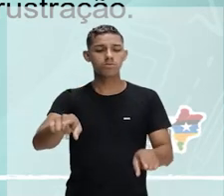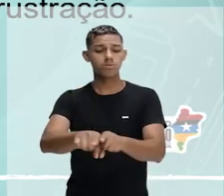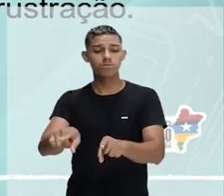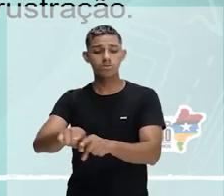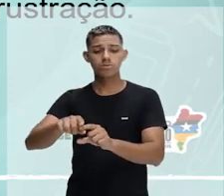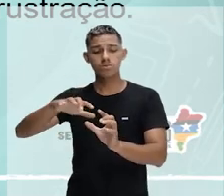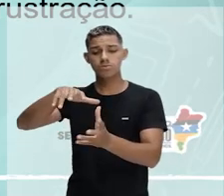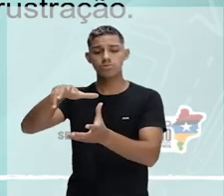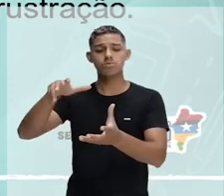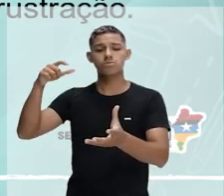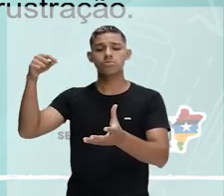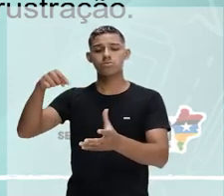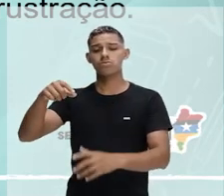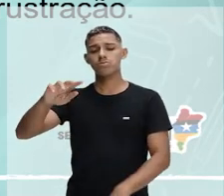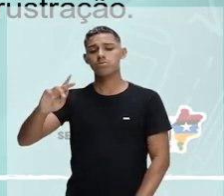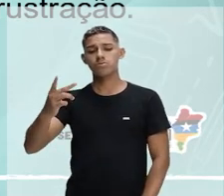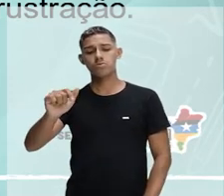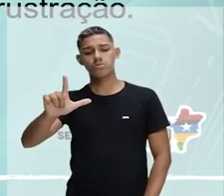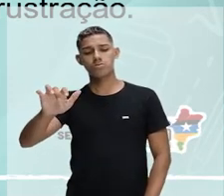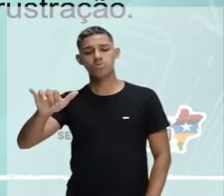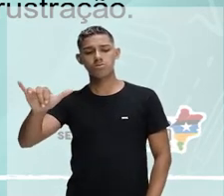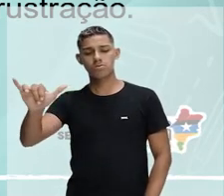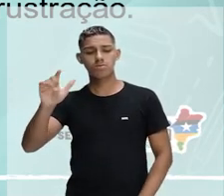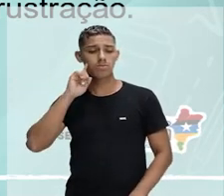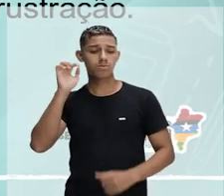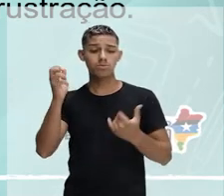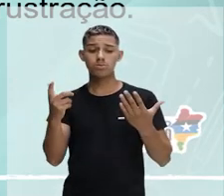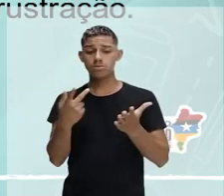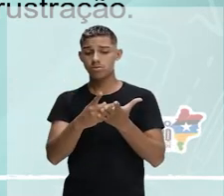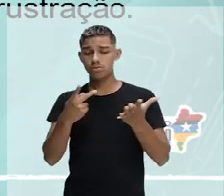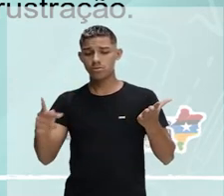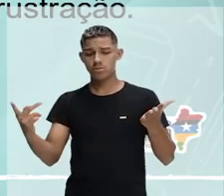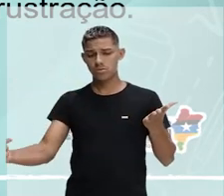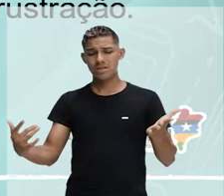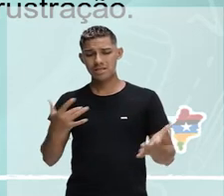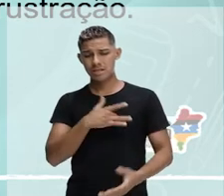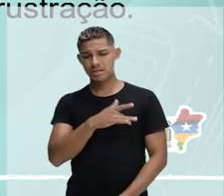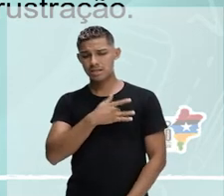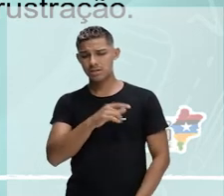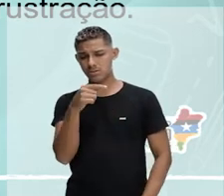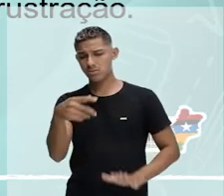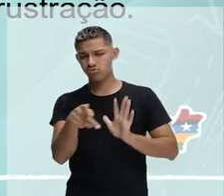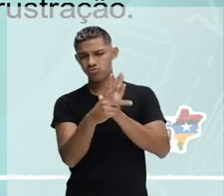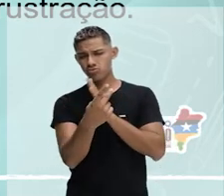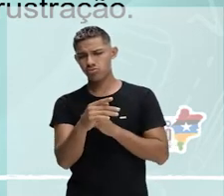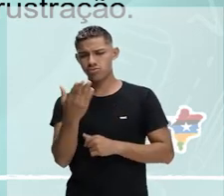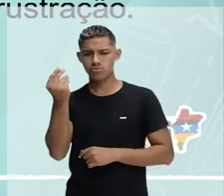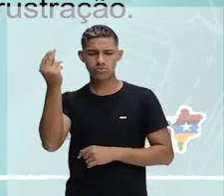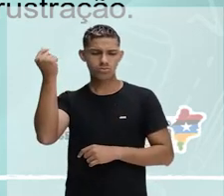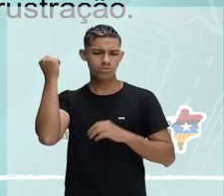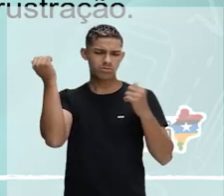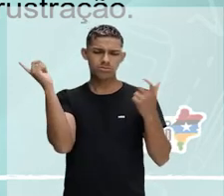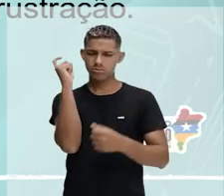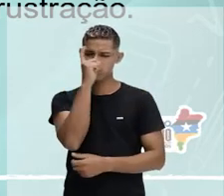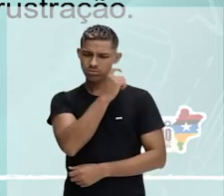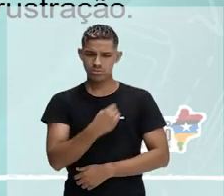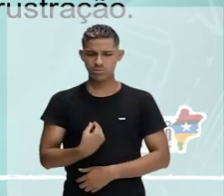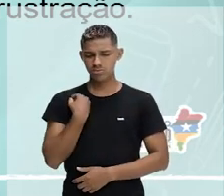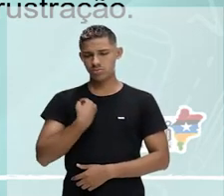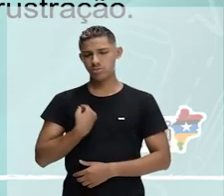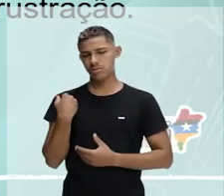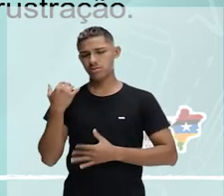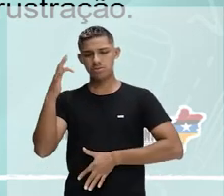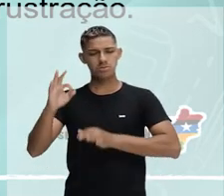Nesses poemas, as misérias da época, o autor exibe um descontentamento com a difícil condição humana, frente às